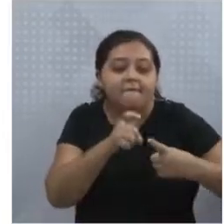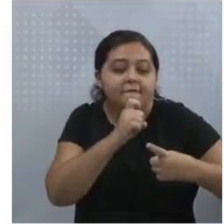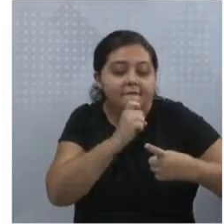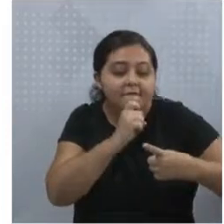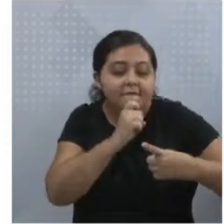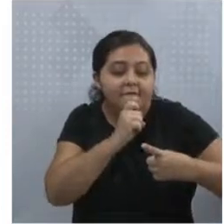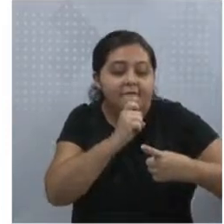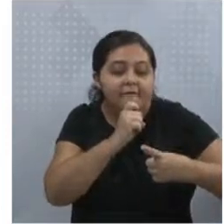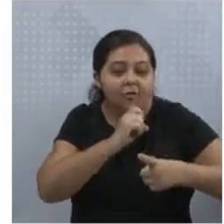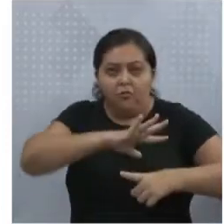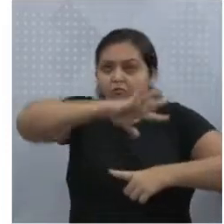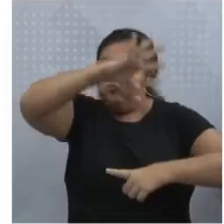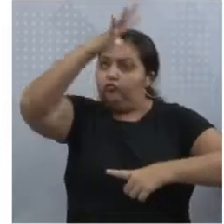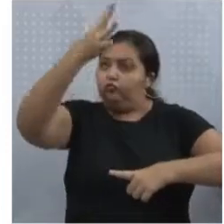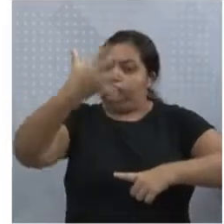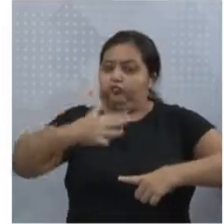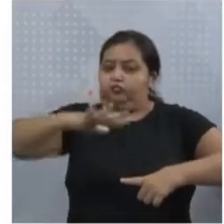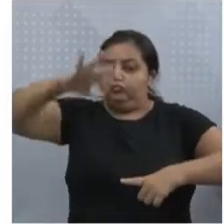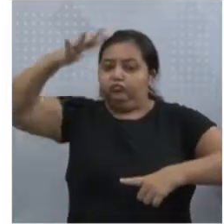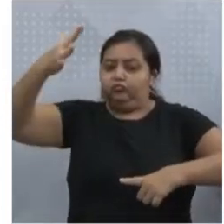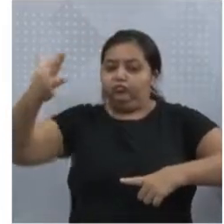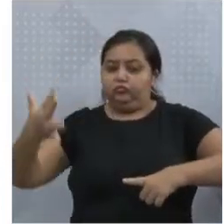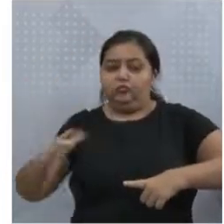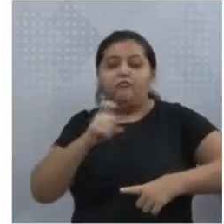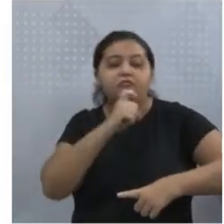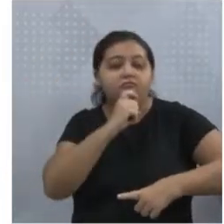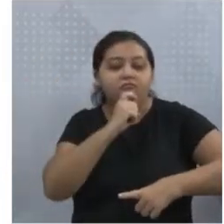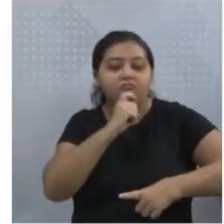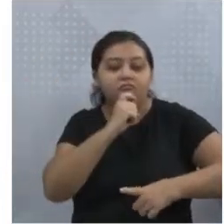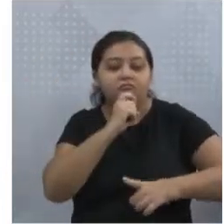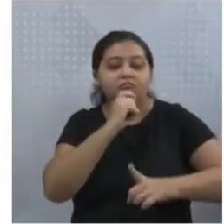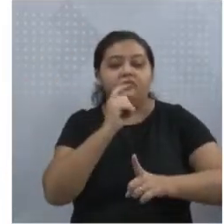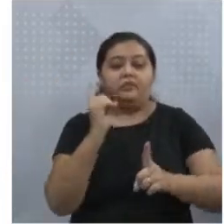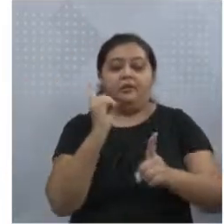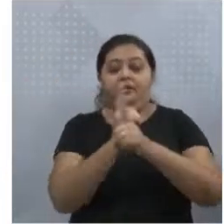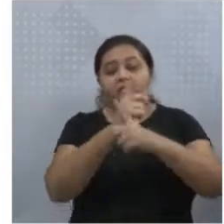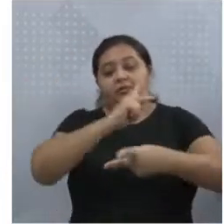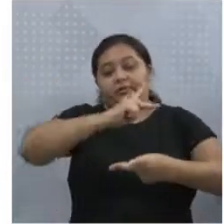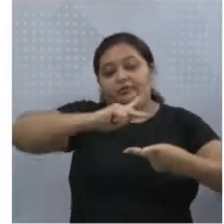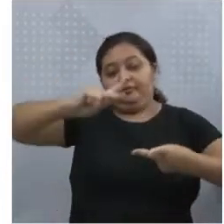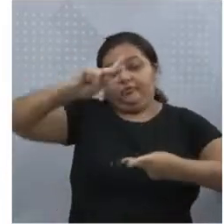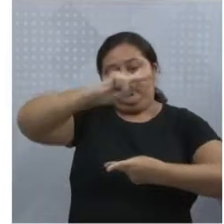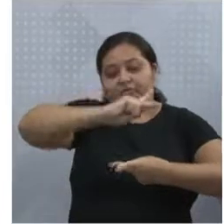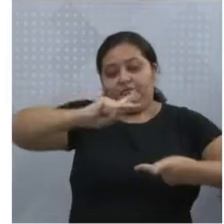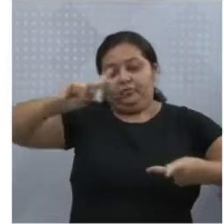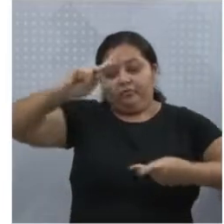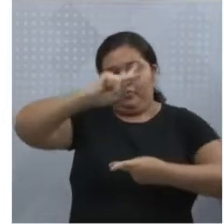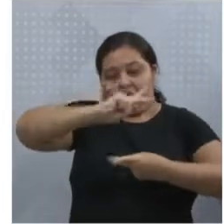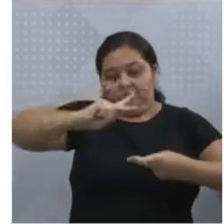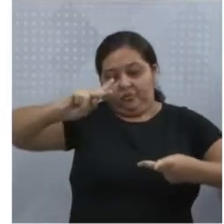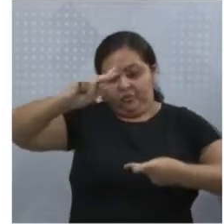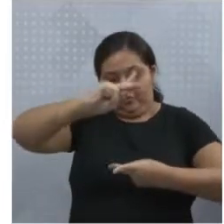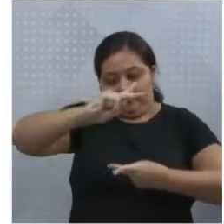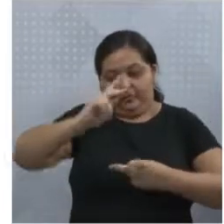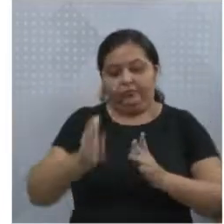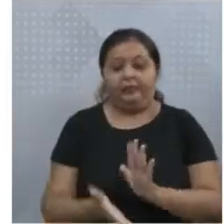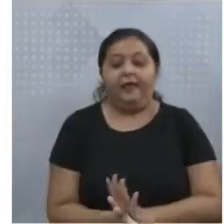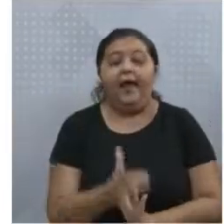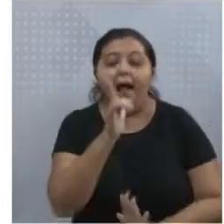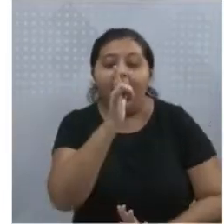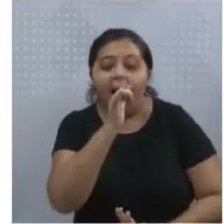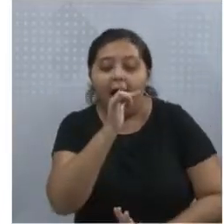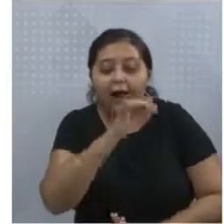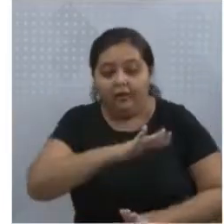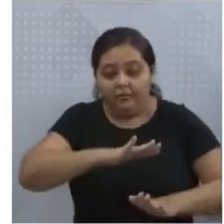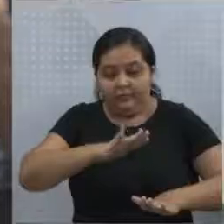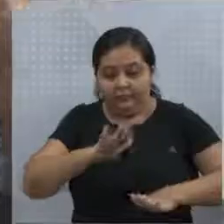enormes blocos de gelo que se encontram no Polo Norte e no Polo Sul. Temos a água na atmosfera,